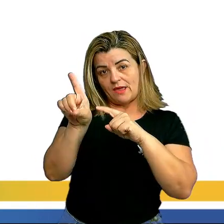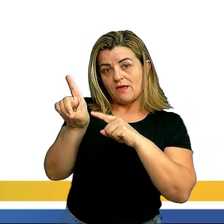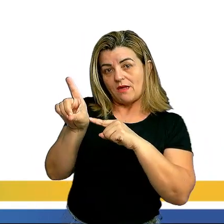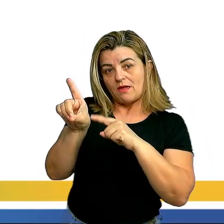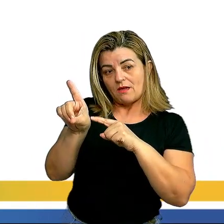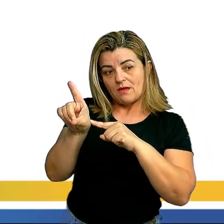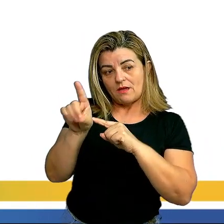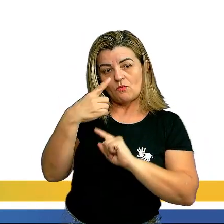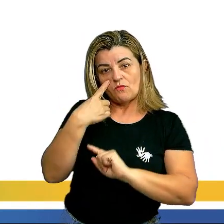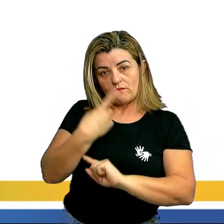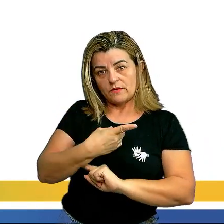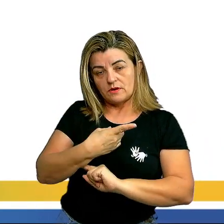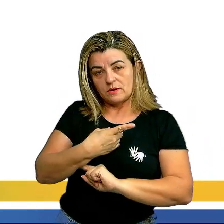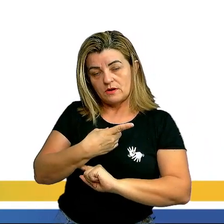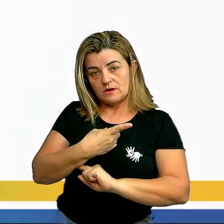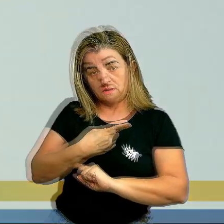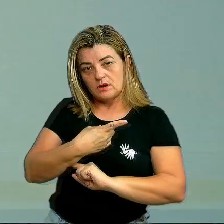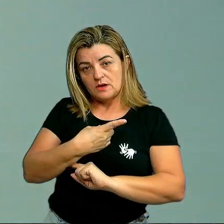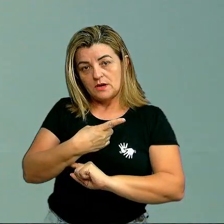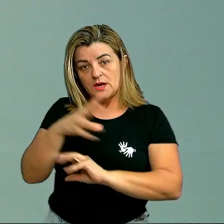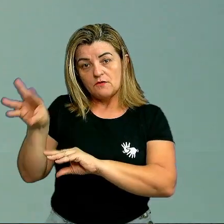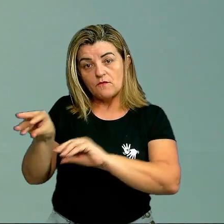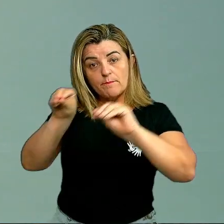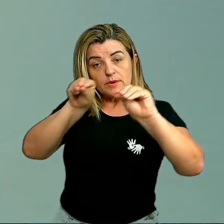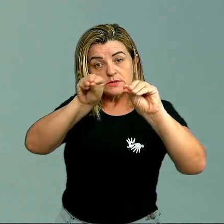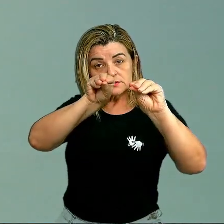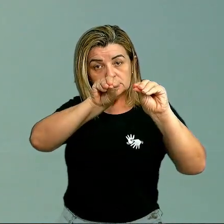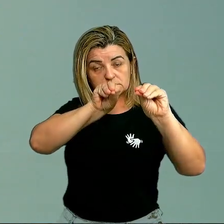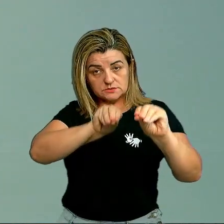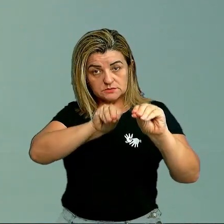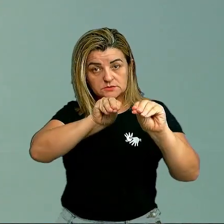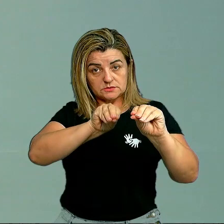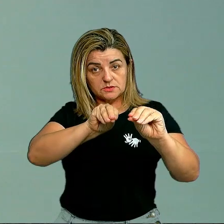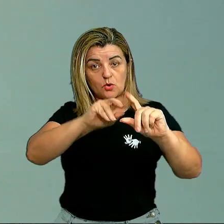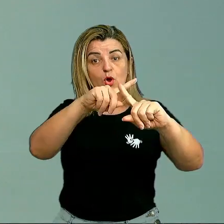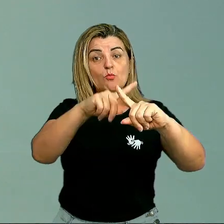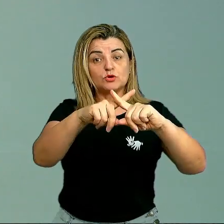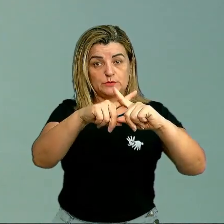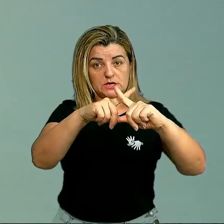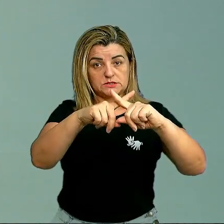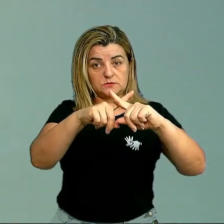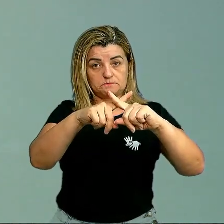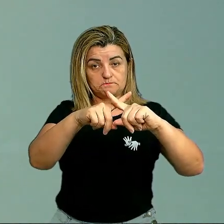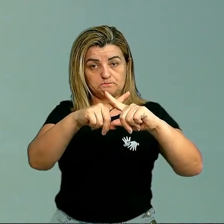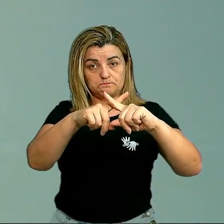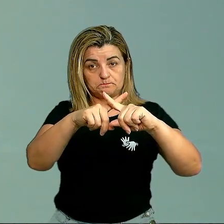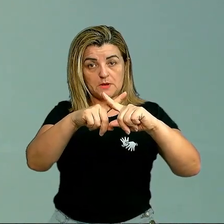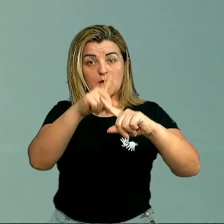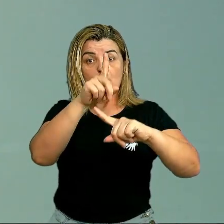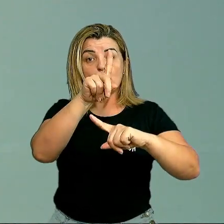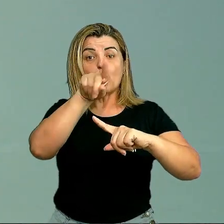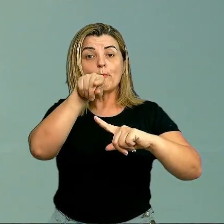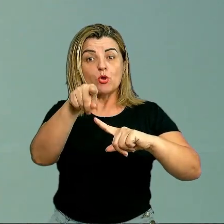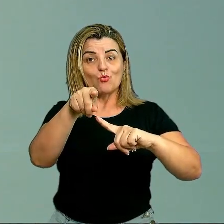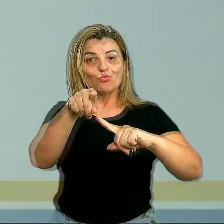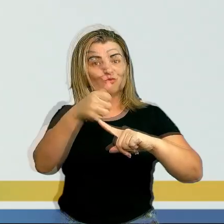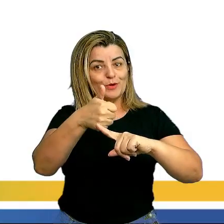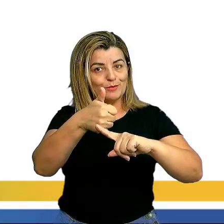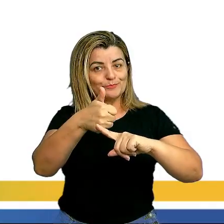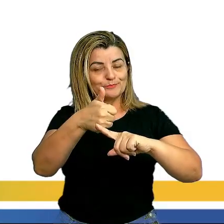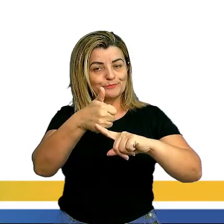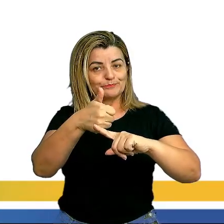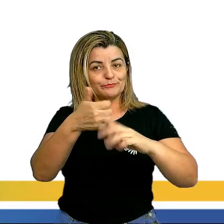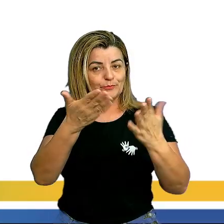naquele momento ali, ele passa a ser um sinal de multiplicação por mil. Tudo bem?